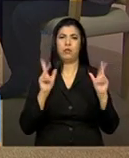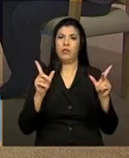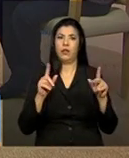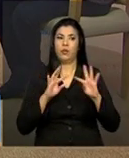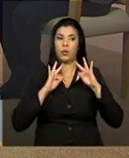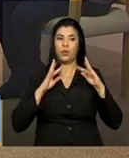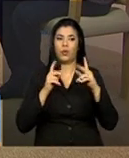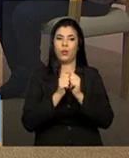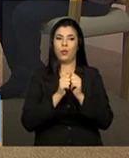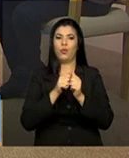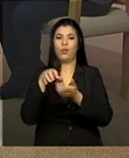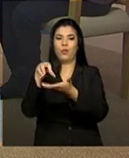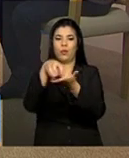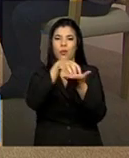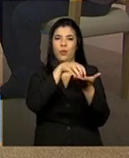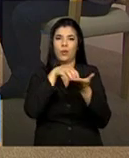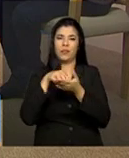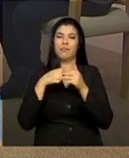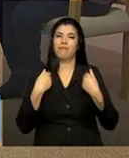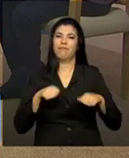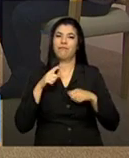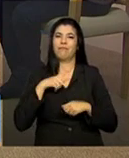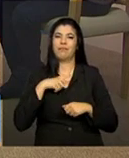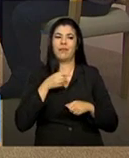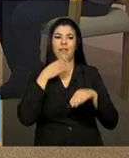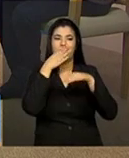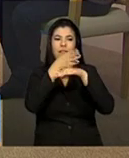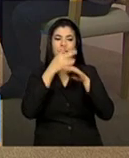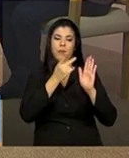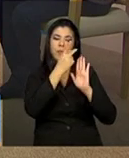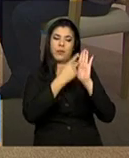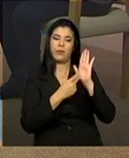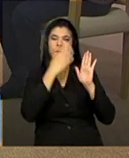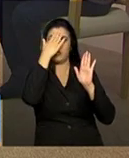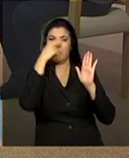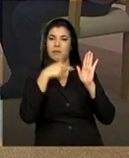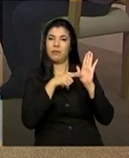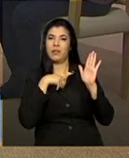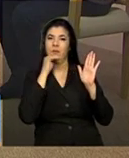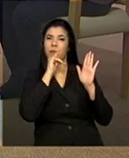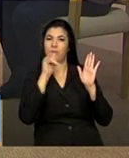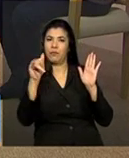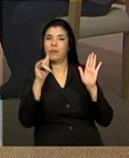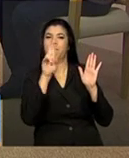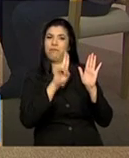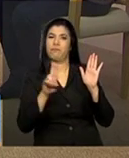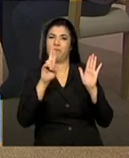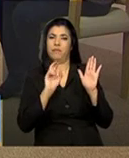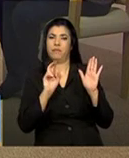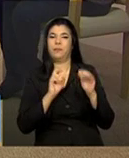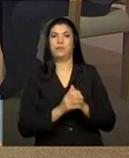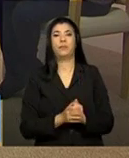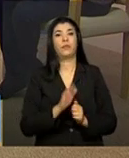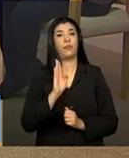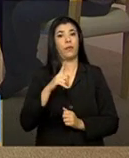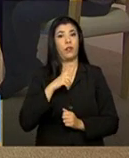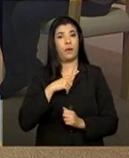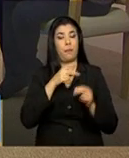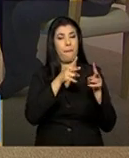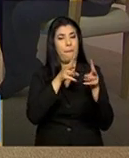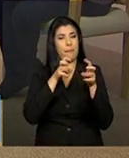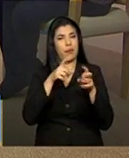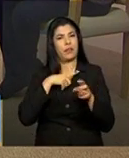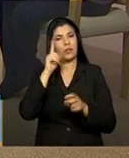âmbito do município, no âmbito das unidades, para que todos os profissionais utilizem. Então, o que nós estamos observados, tanto do ponto de vista das